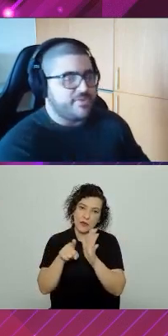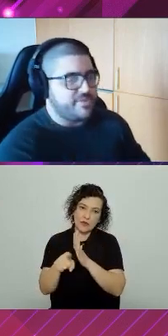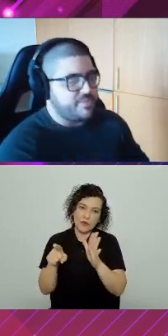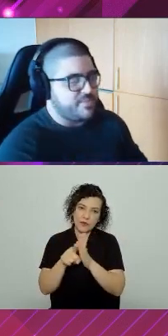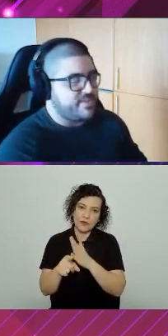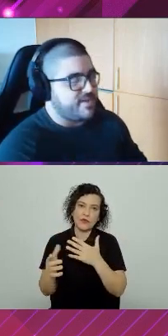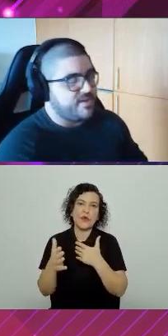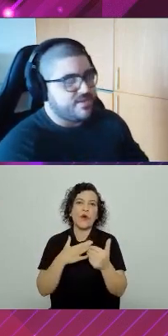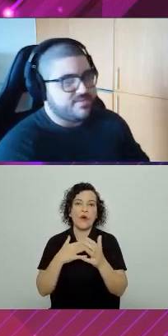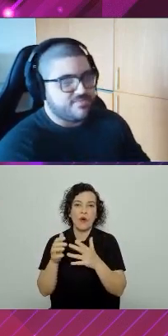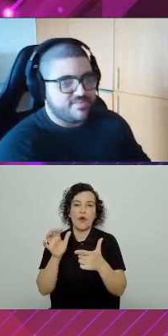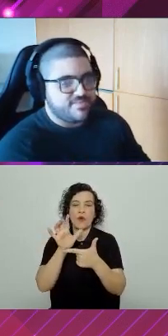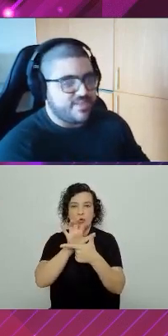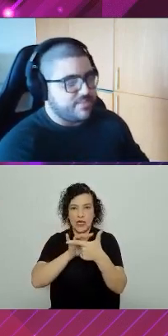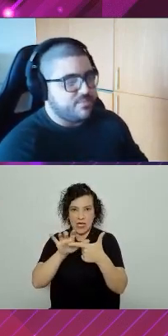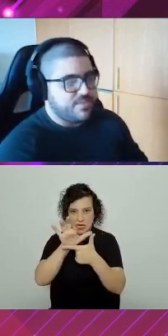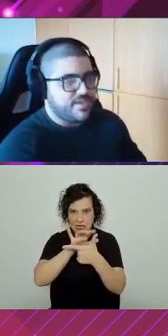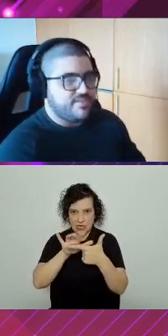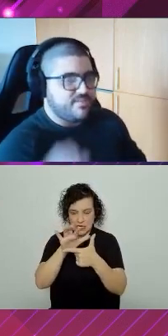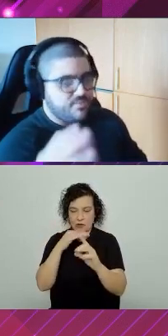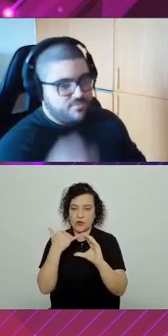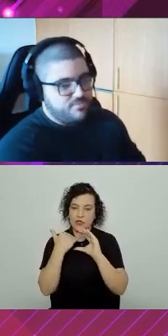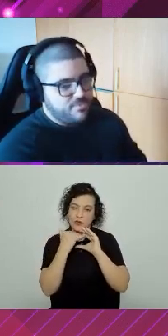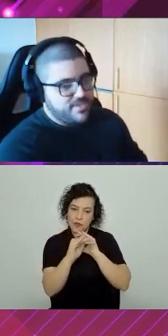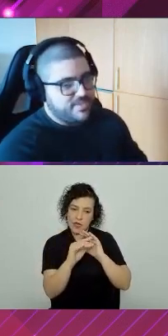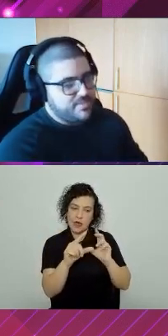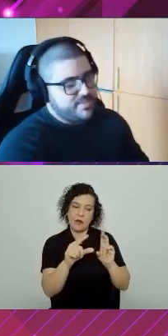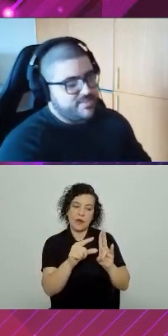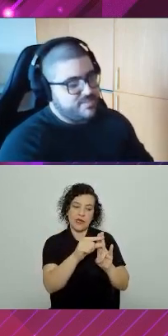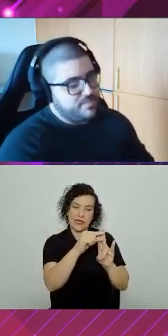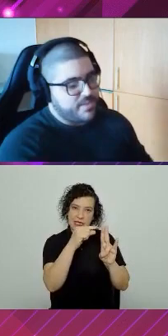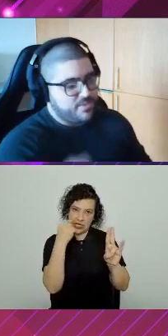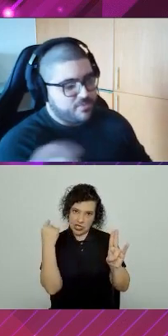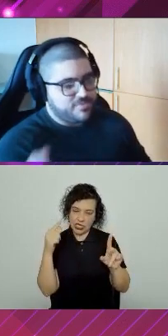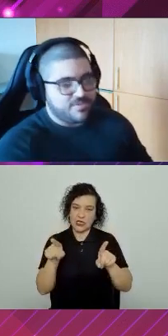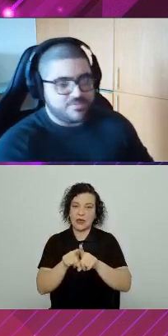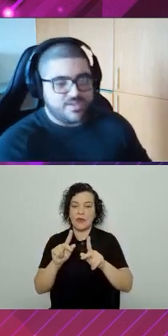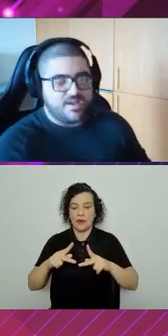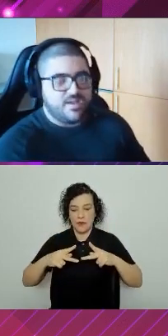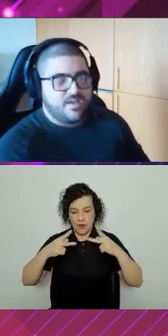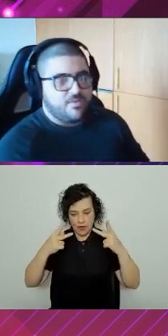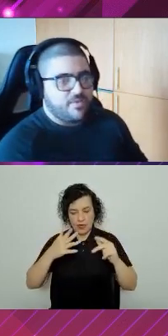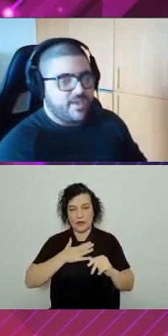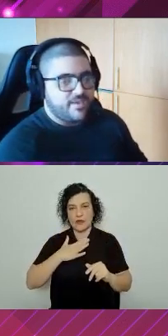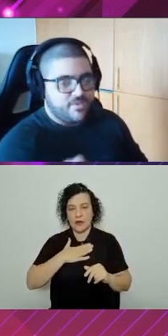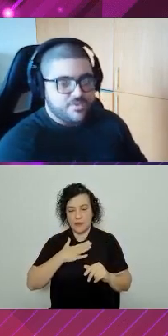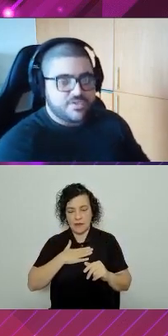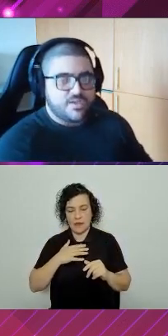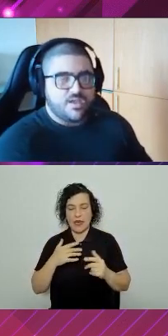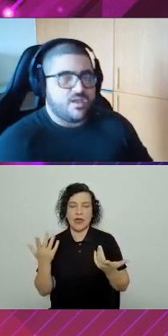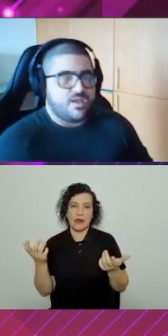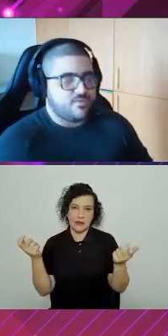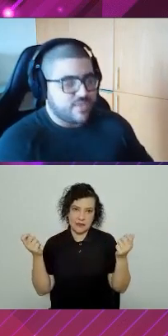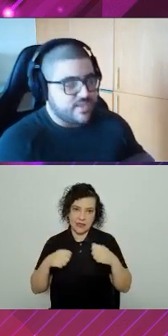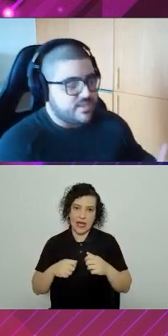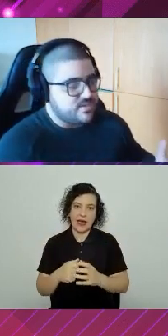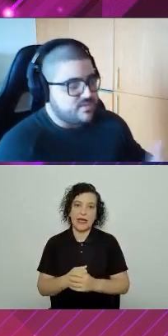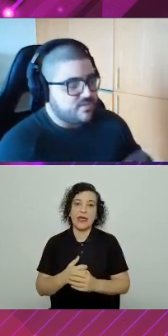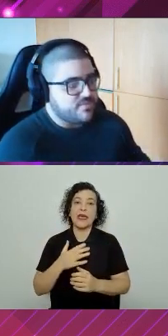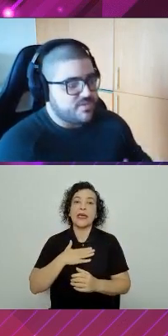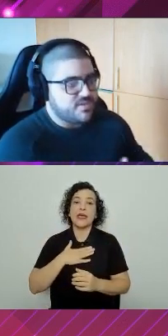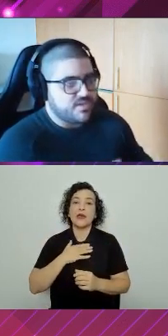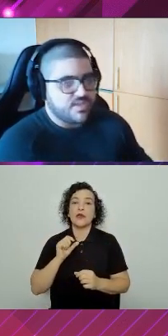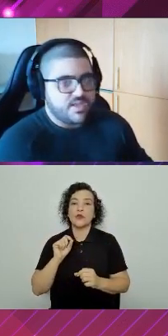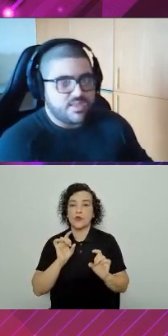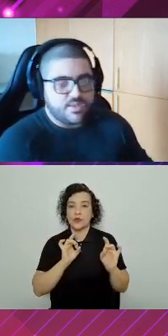um QR Code aí para mandar de vocês direto lá para o meu LinkedIn, meu link também está em cima para quem não conseguir usar o QR Code. Eu sou tech lead